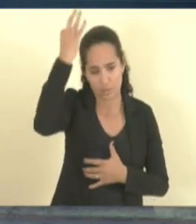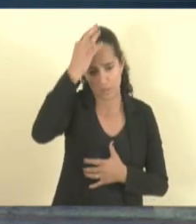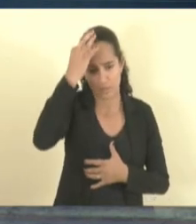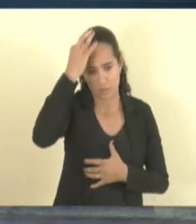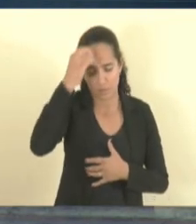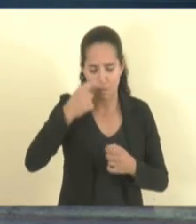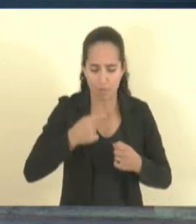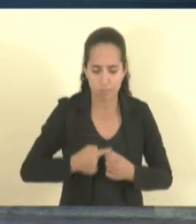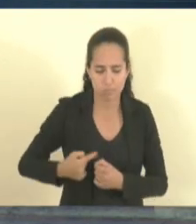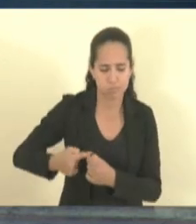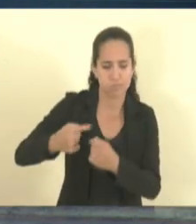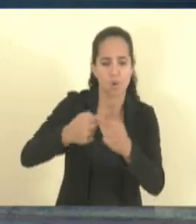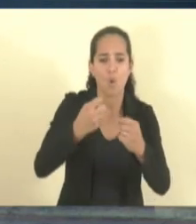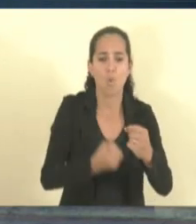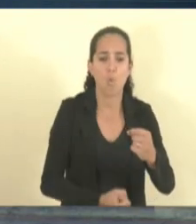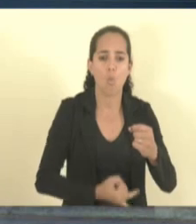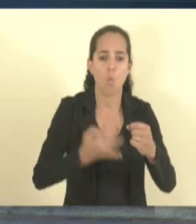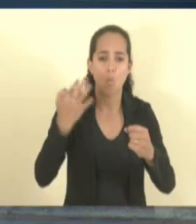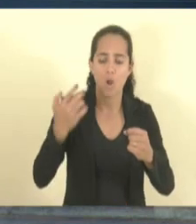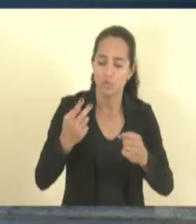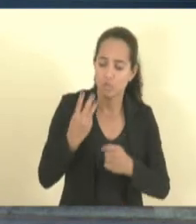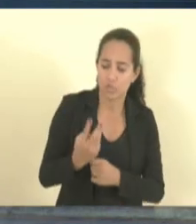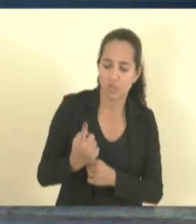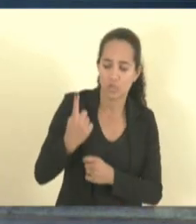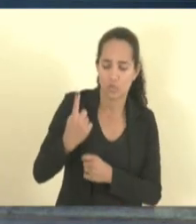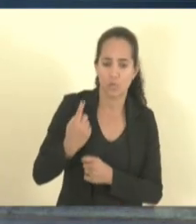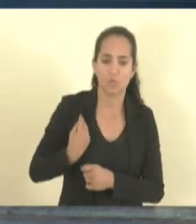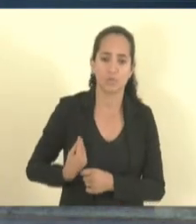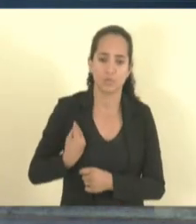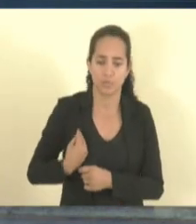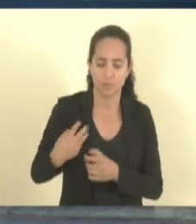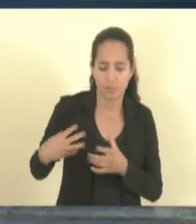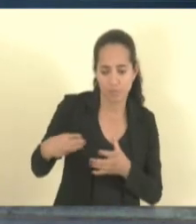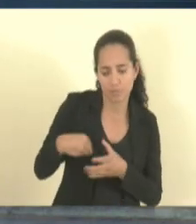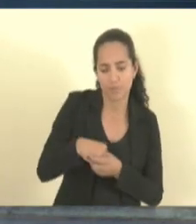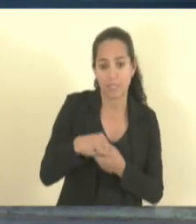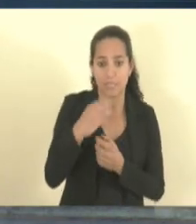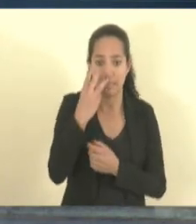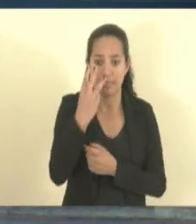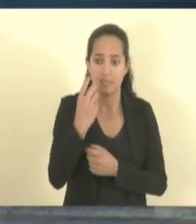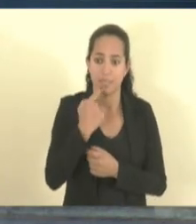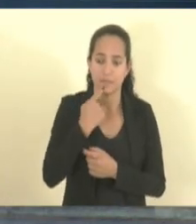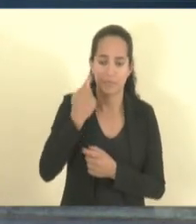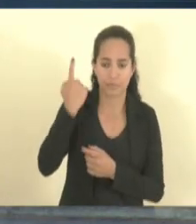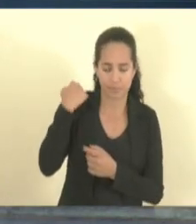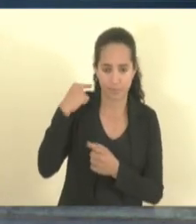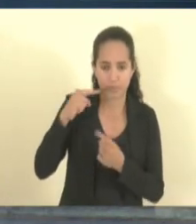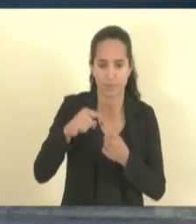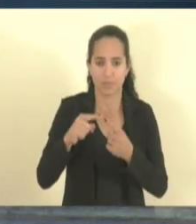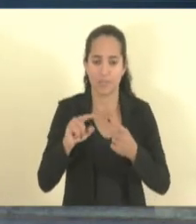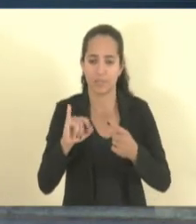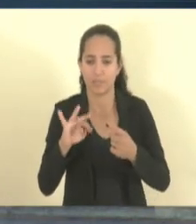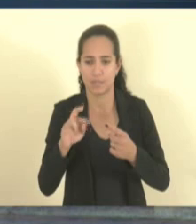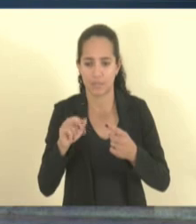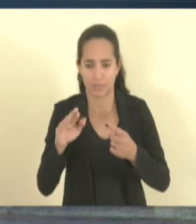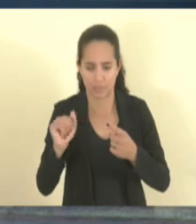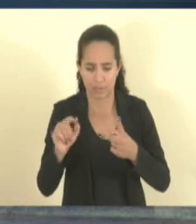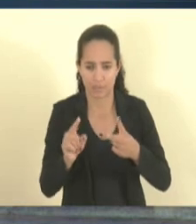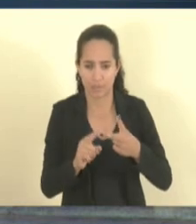31 municípios. Foram incluídos três municípios recentemente, que é Itarana,